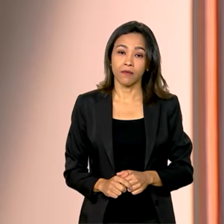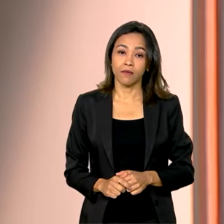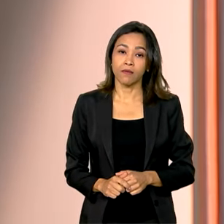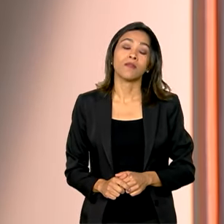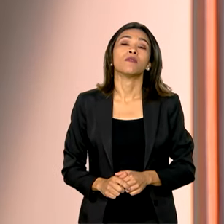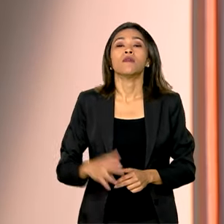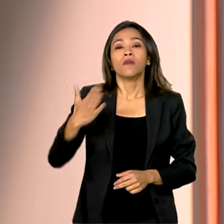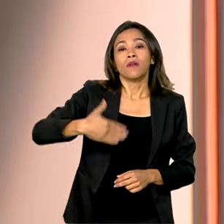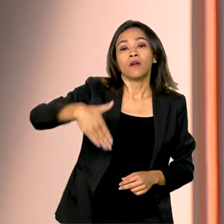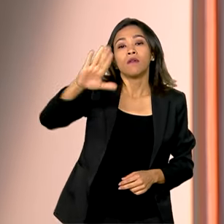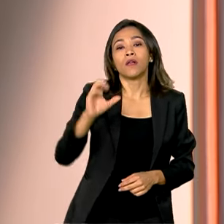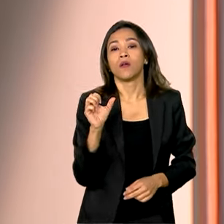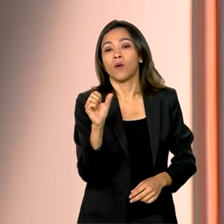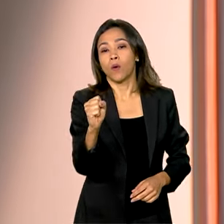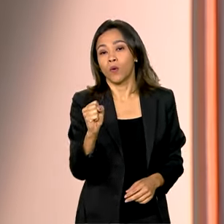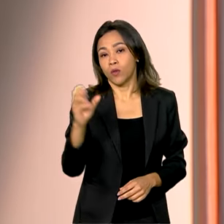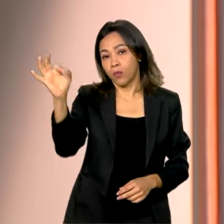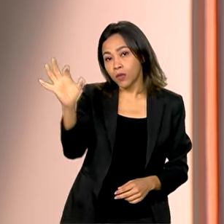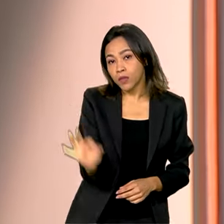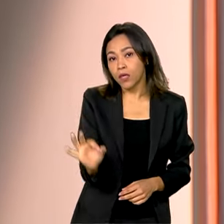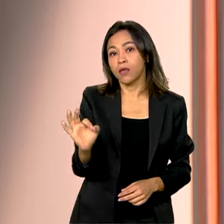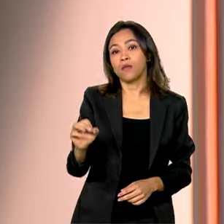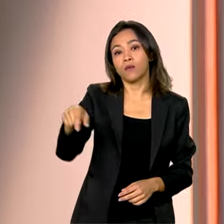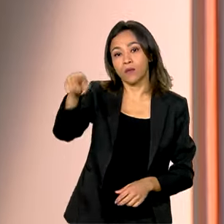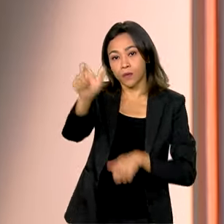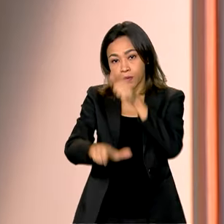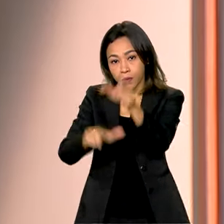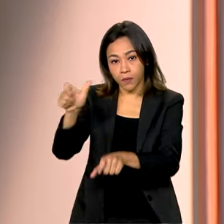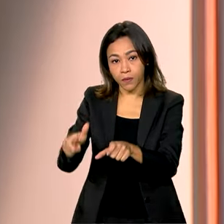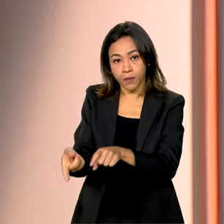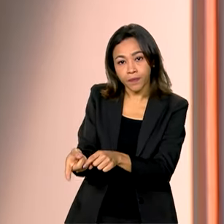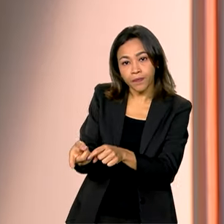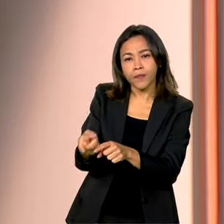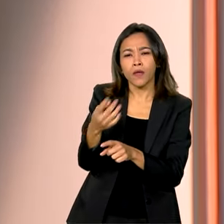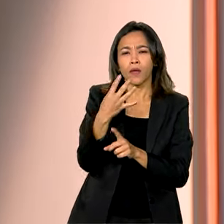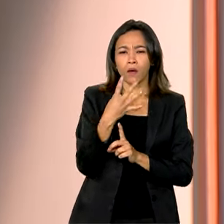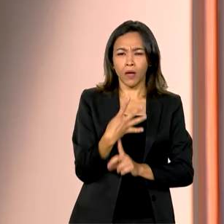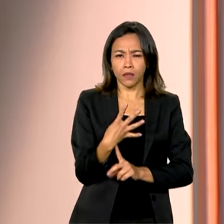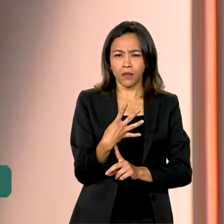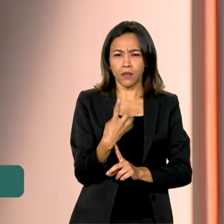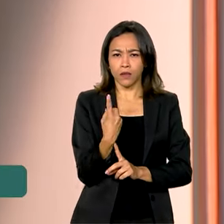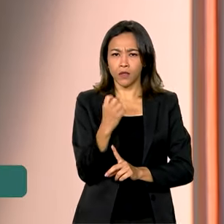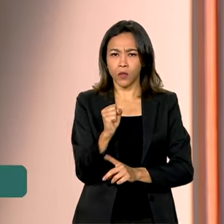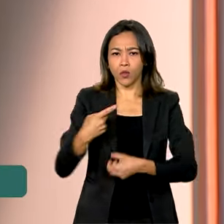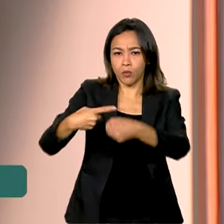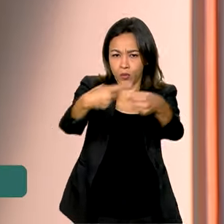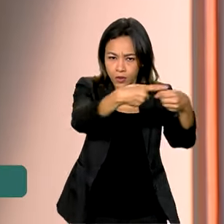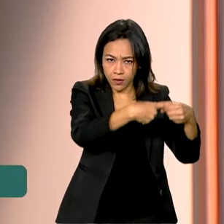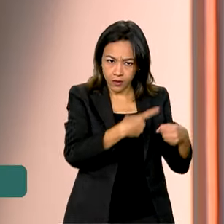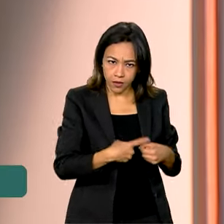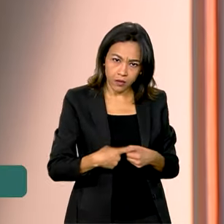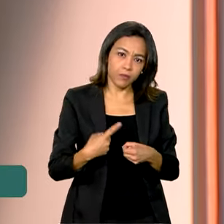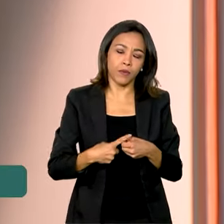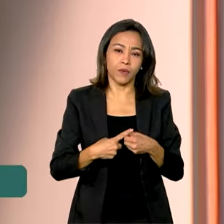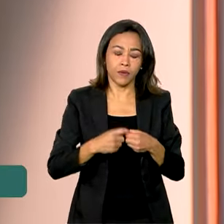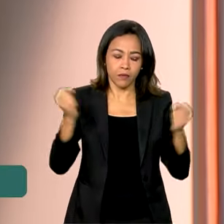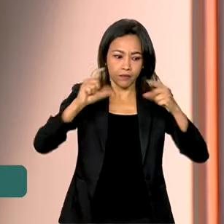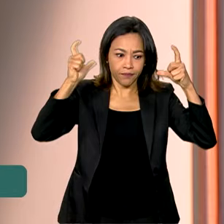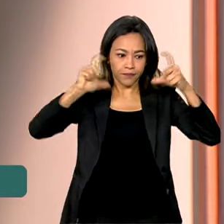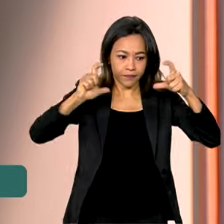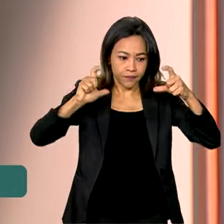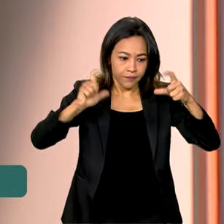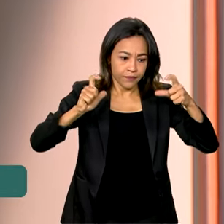Mais de 8% da população nos 418 municípios do Rio Grande do Sul em estado de calamidade ou